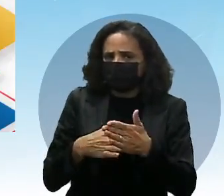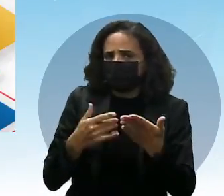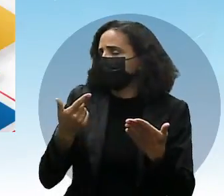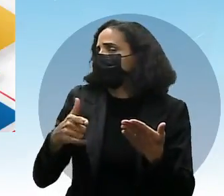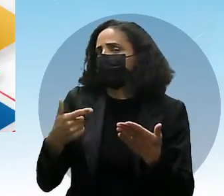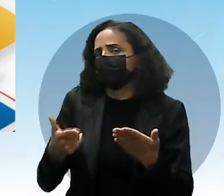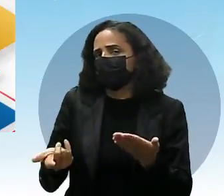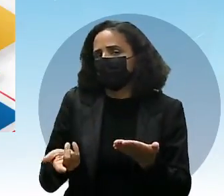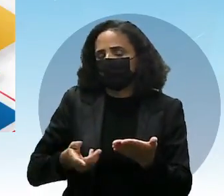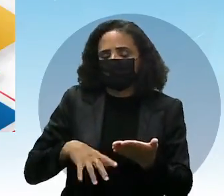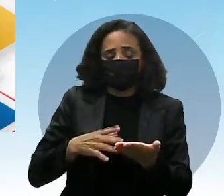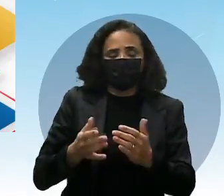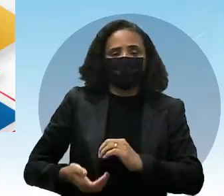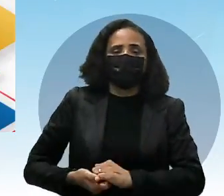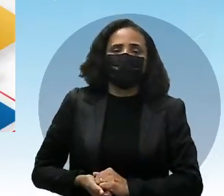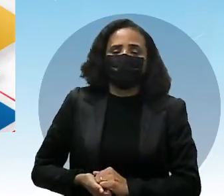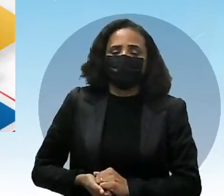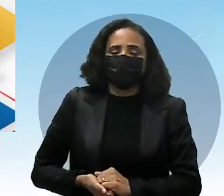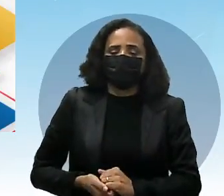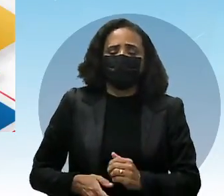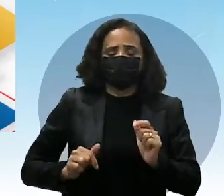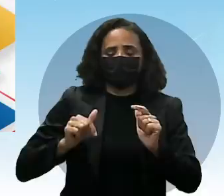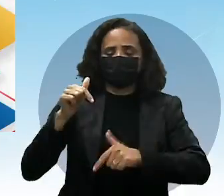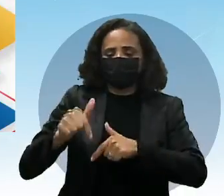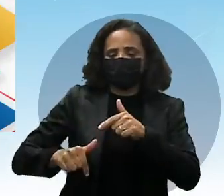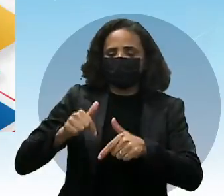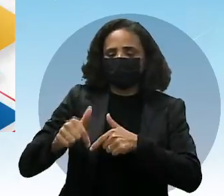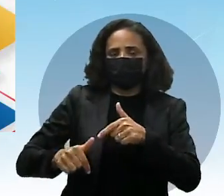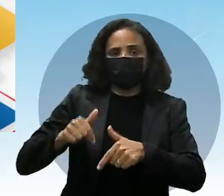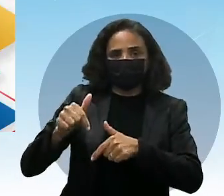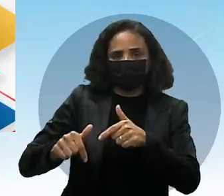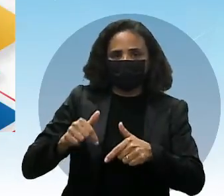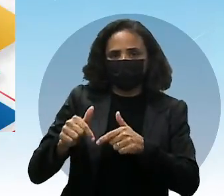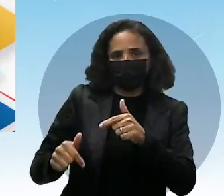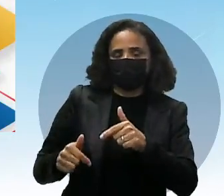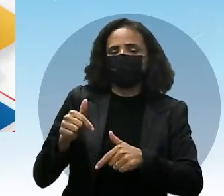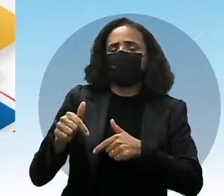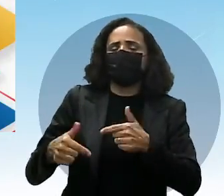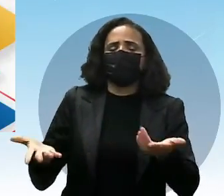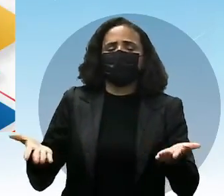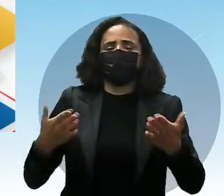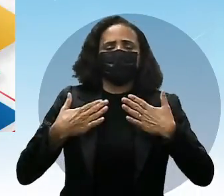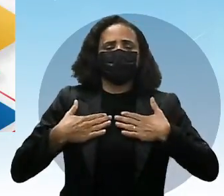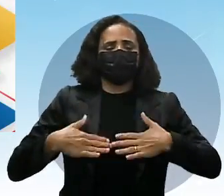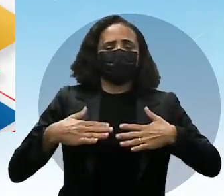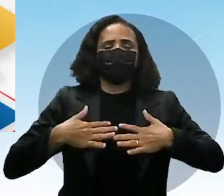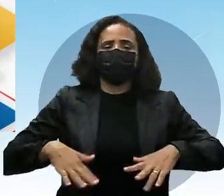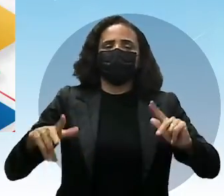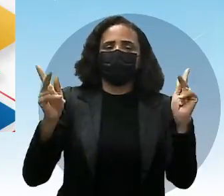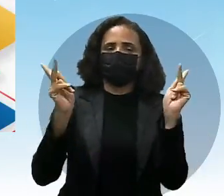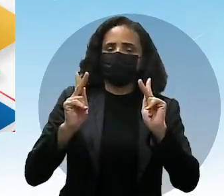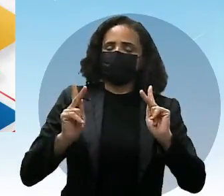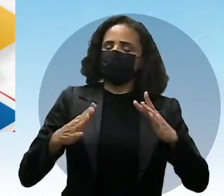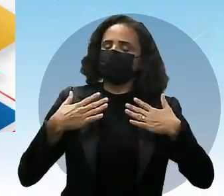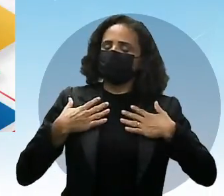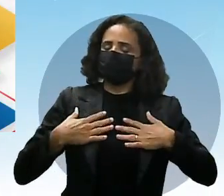Ele quer, ali, fazer o seu trabalho na tranquilidade e na sua paz.